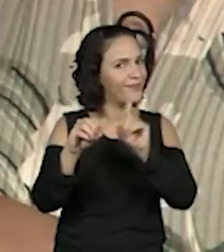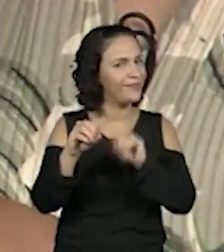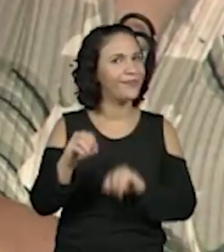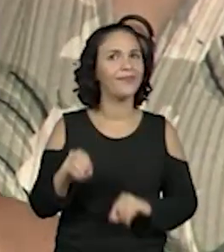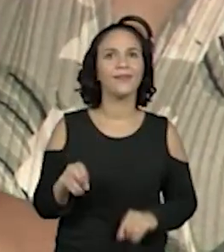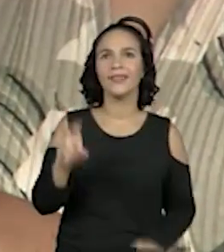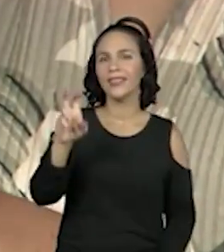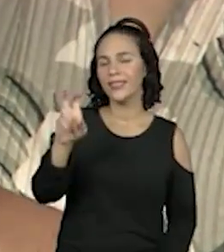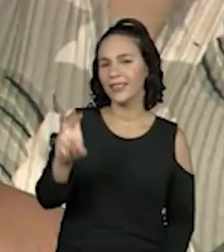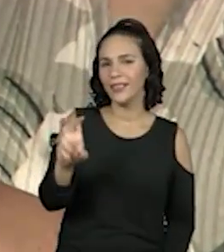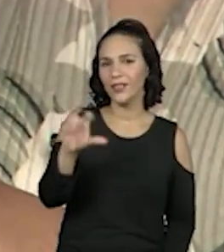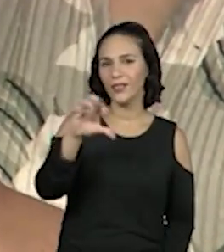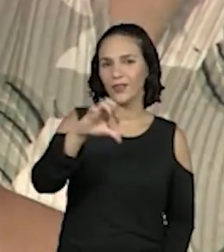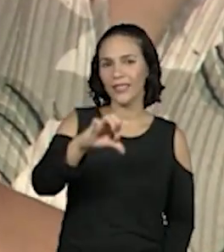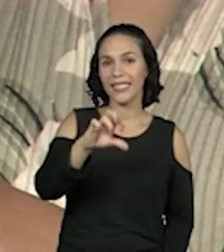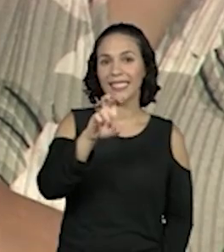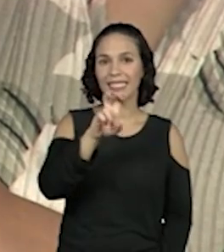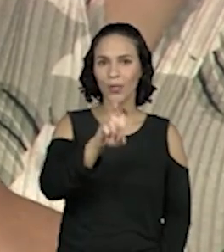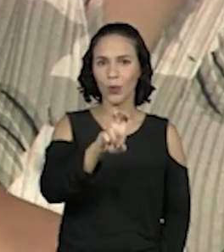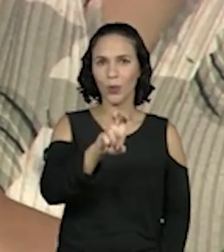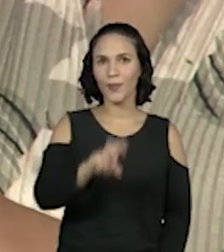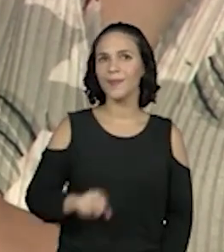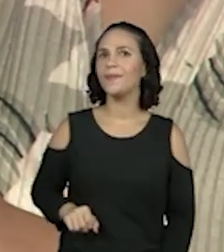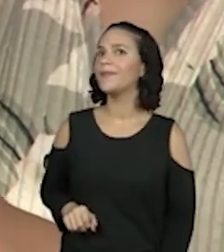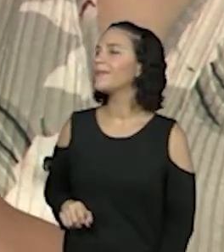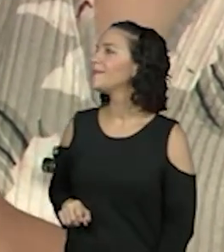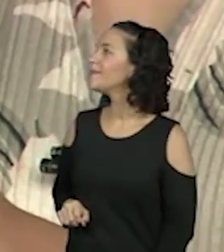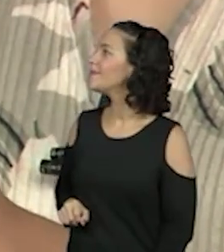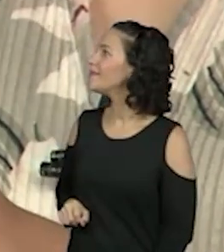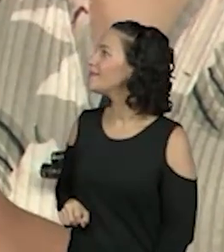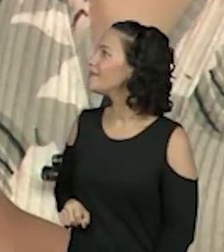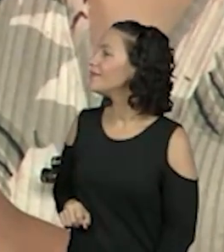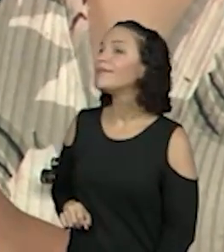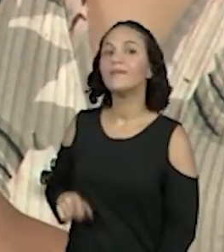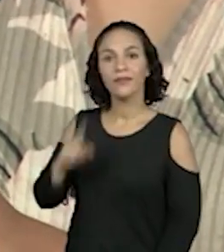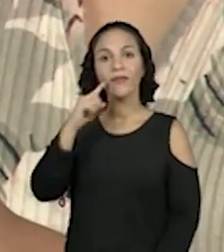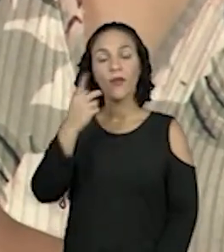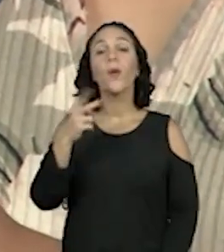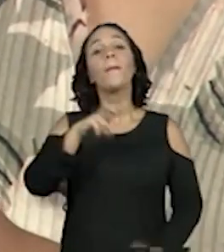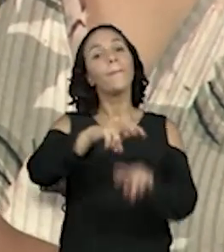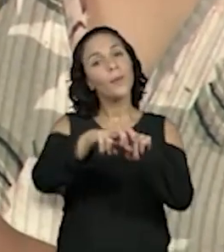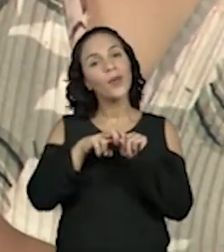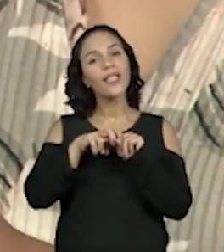5. Isso, olha lá. Temos lá o